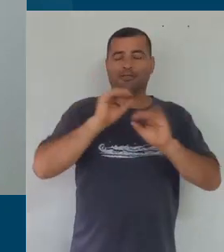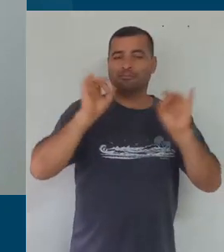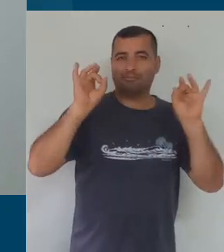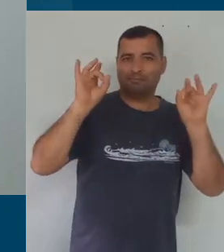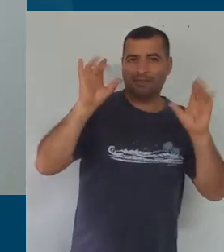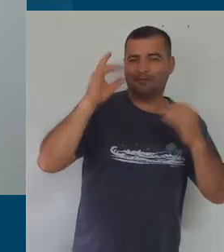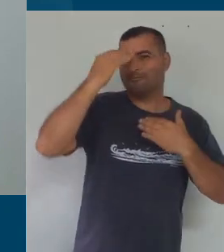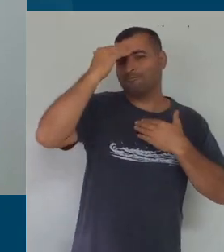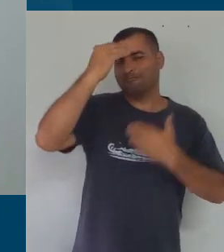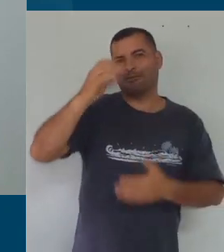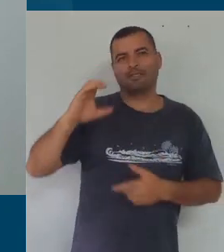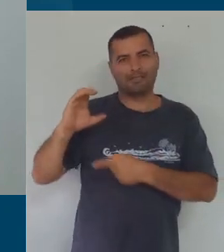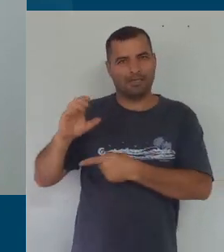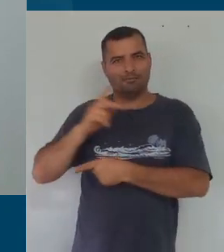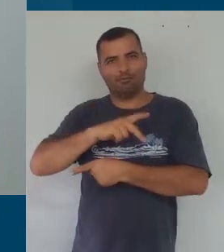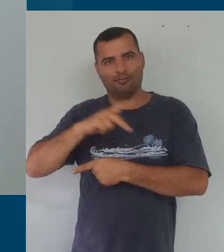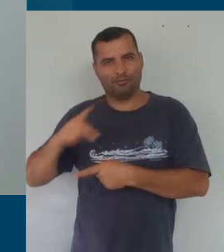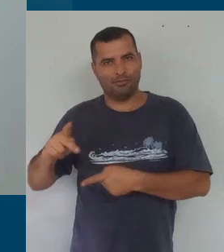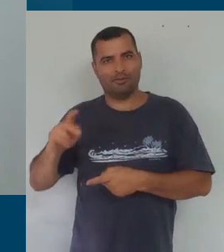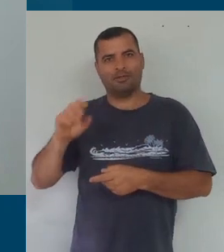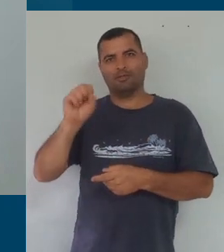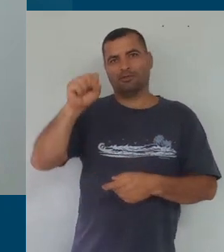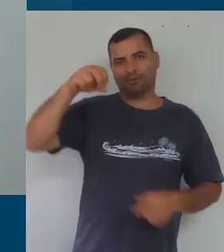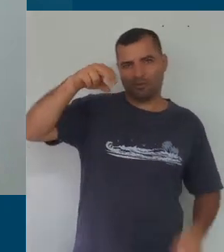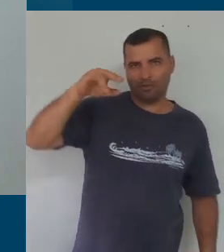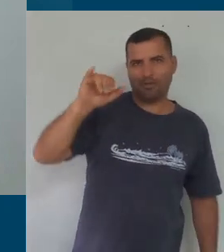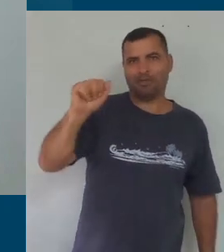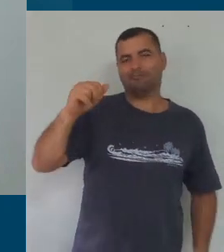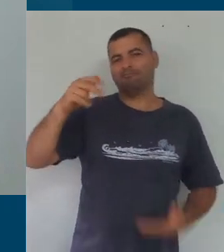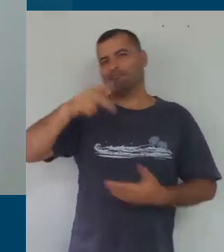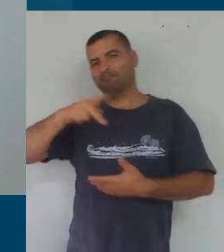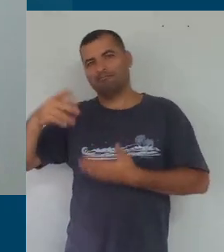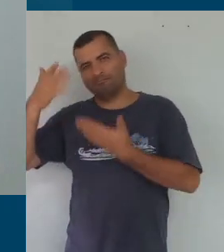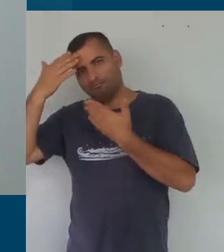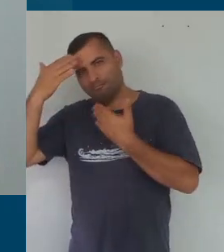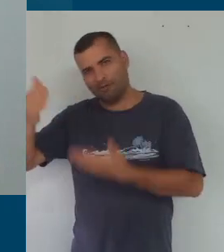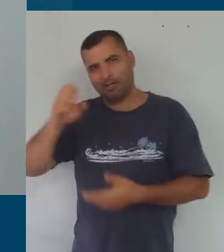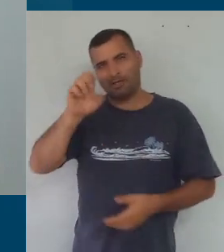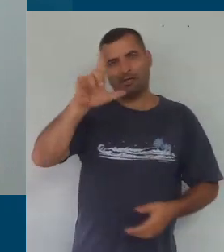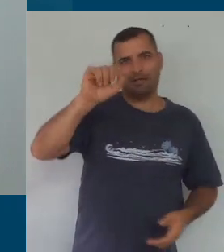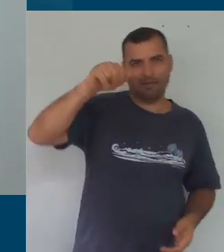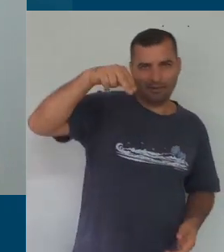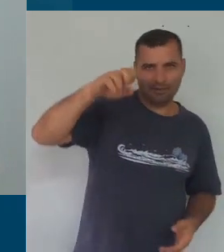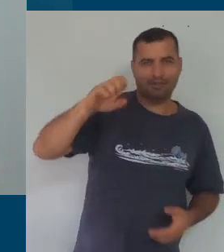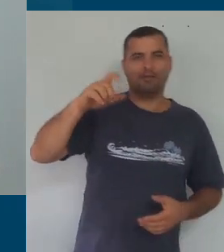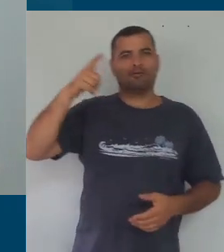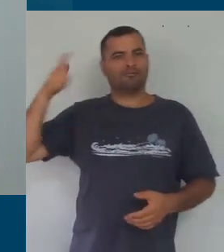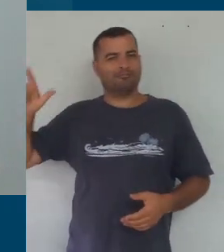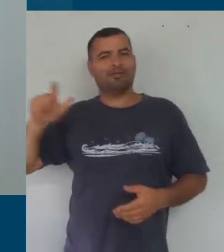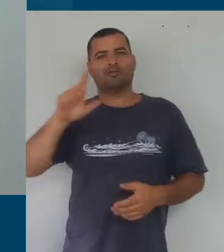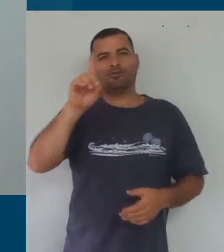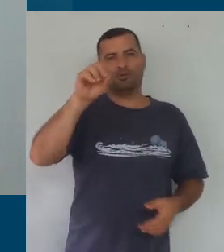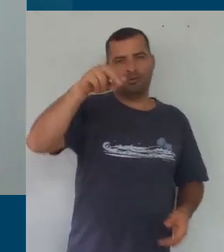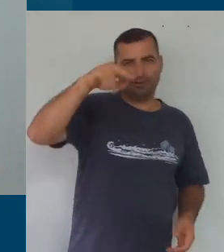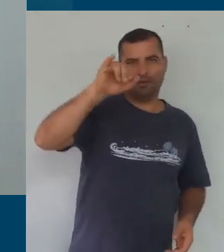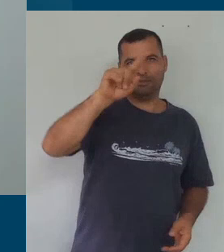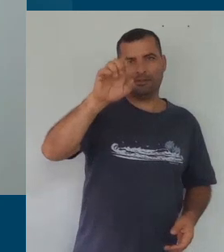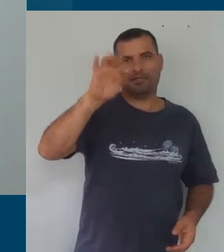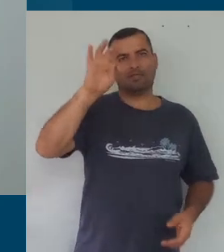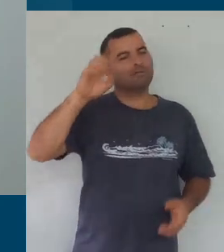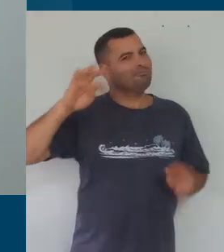César, professora Sônia, professora Eliane, o professor Donizete, que trouxeram para nós aí de uma forma